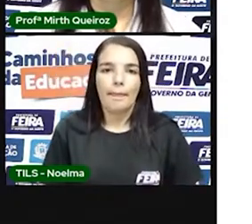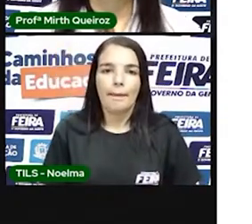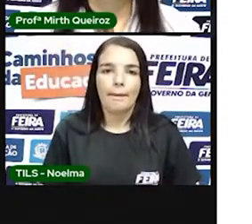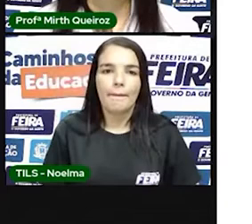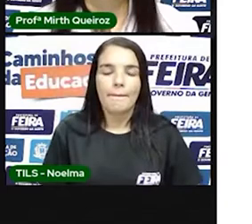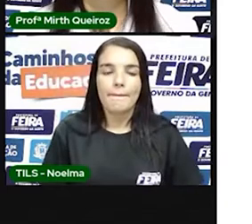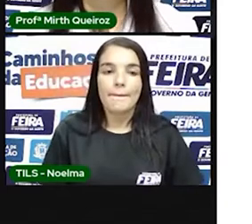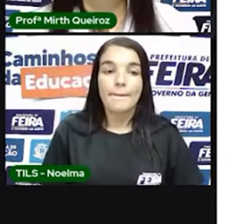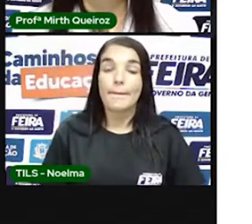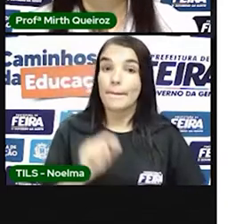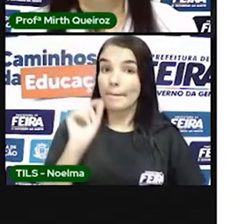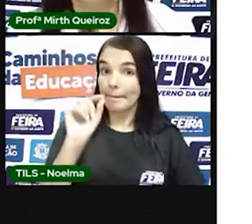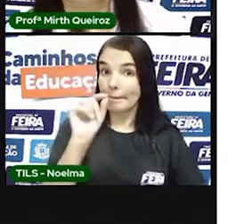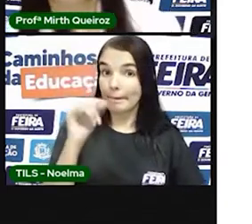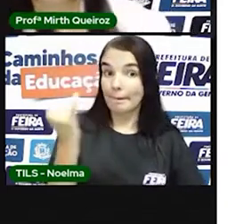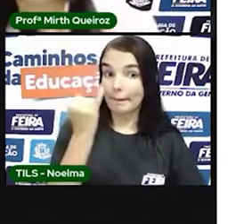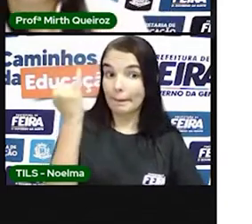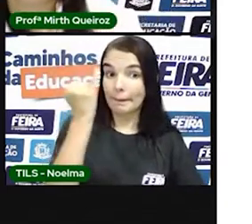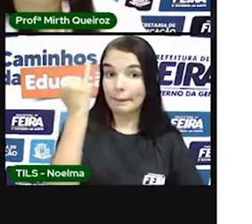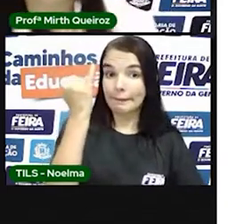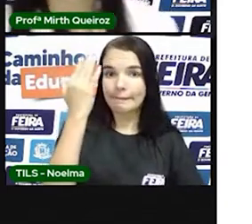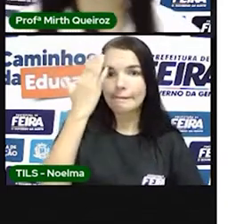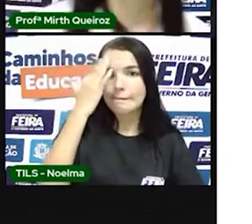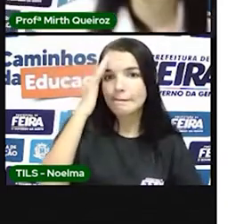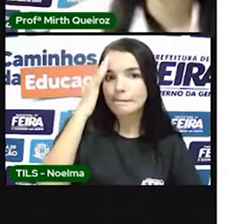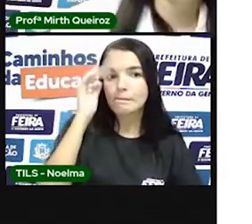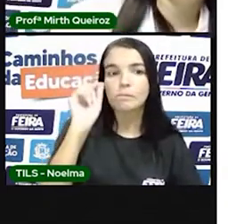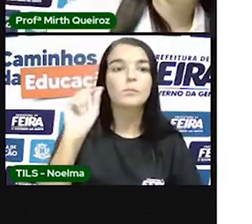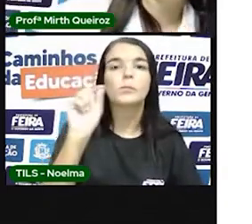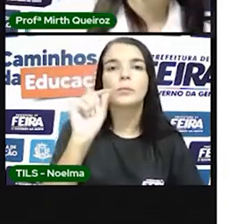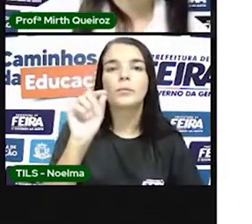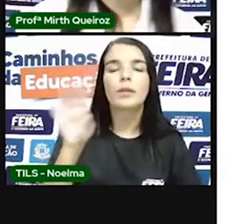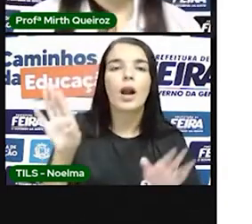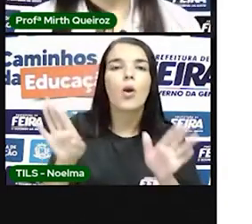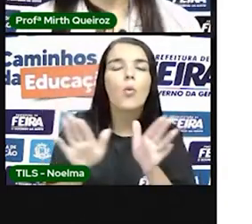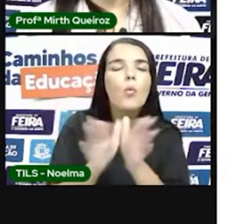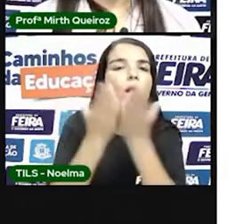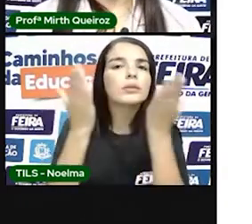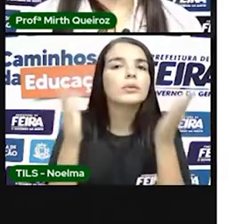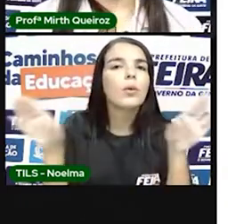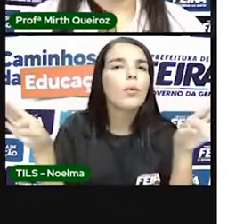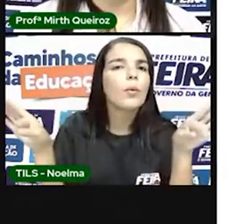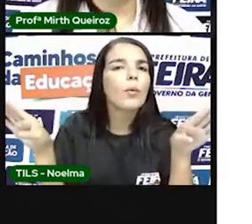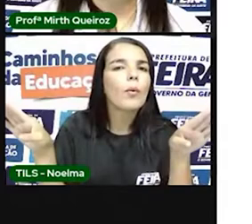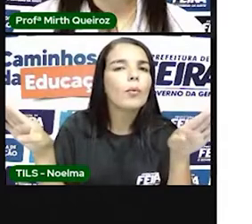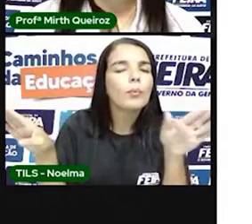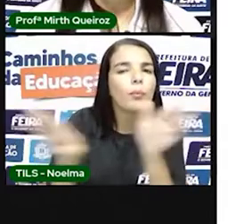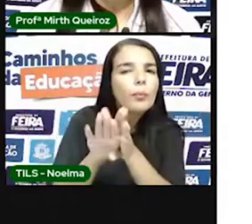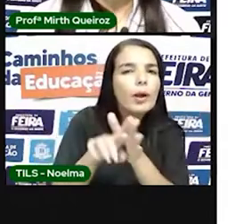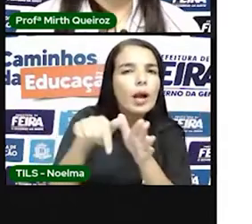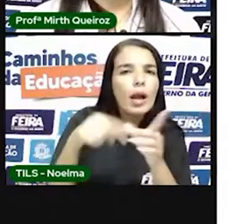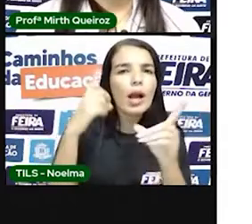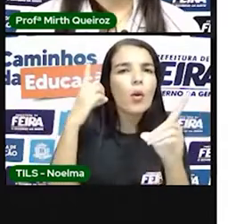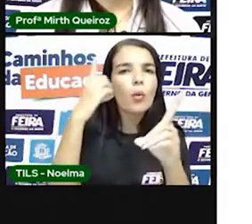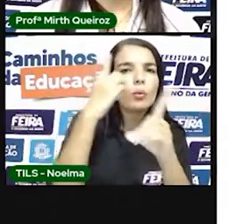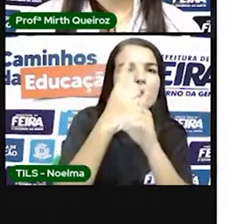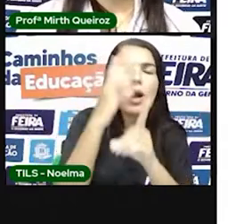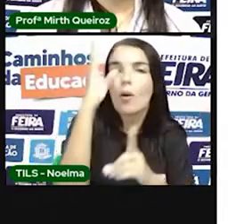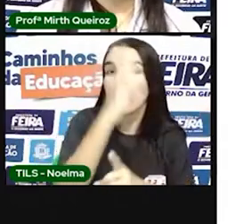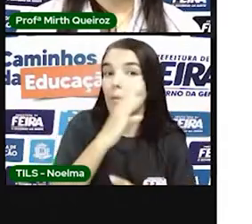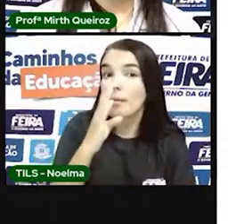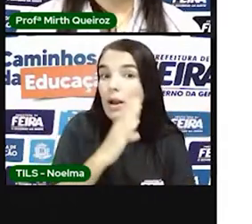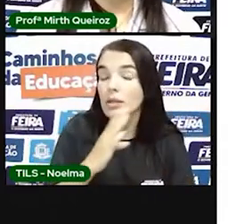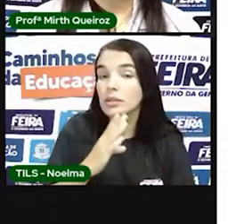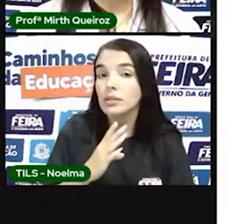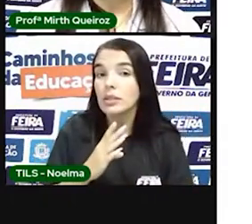É interessante a gente entender que quando o Brasil, ele foi encontrado, houve a exploração da